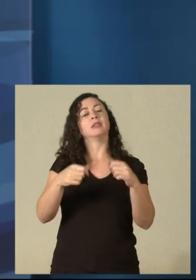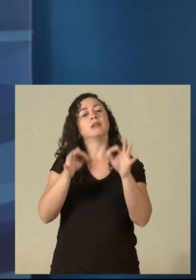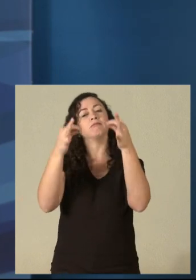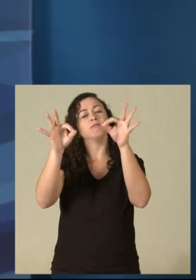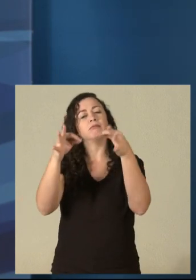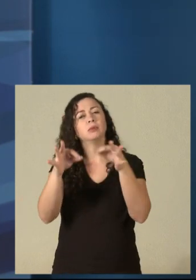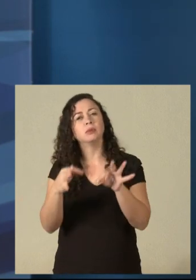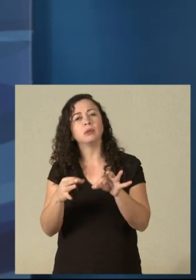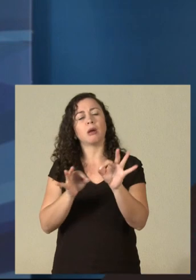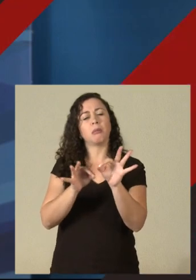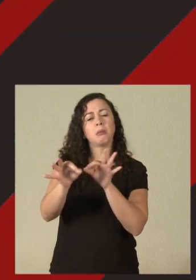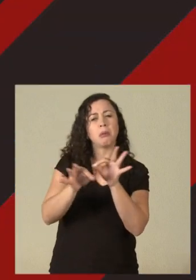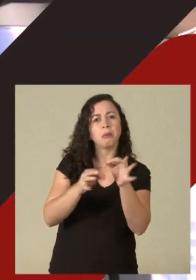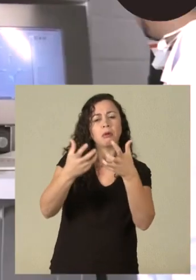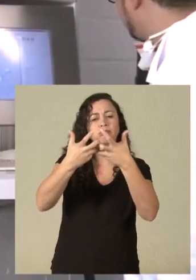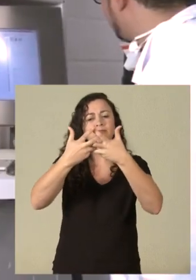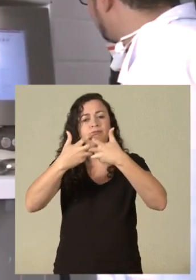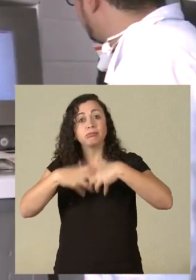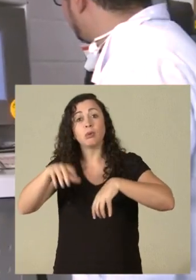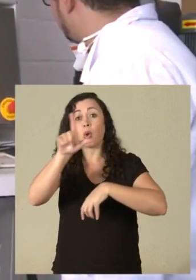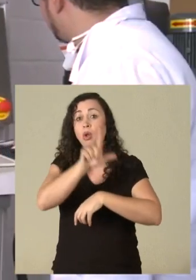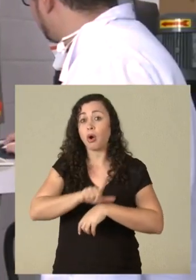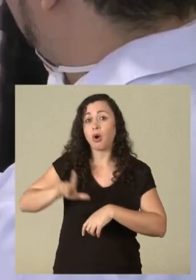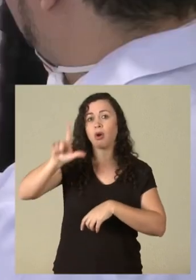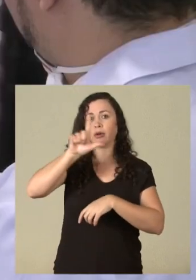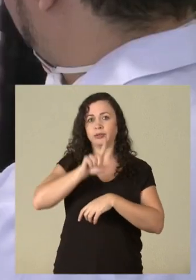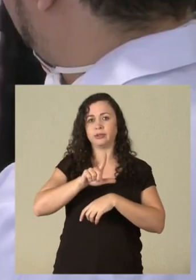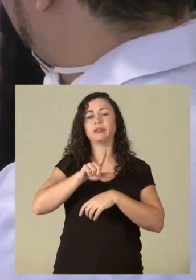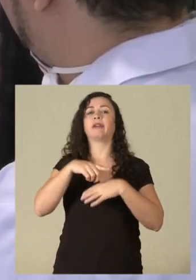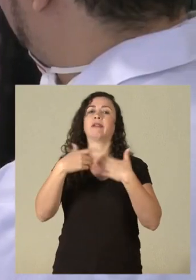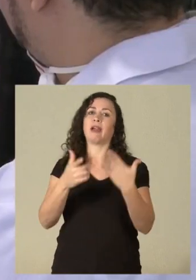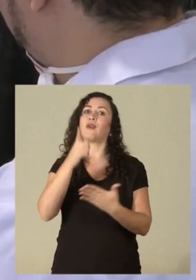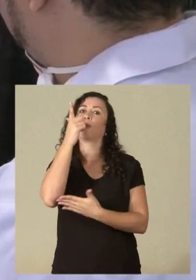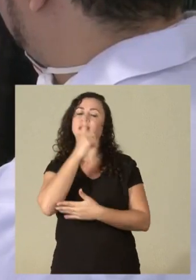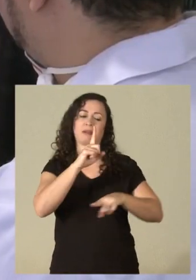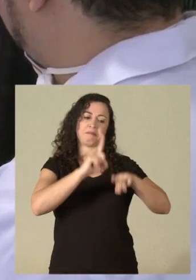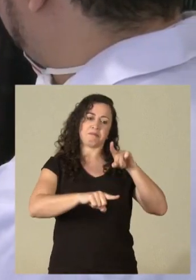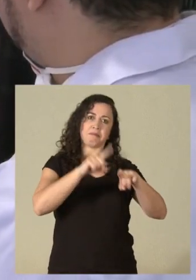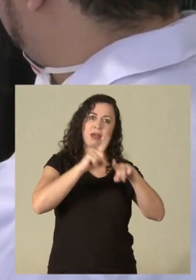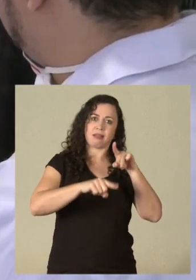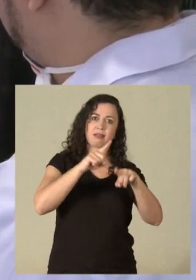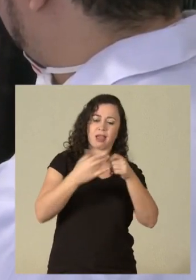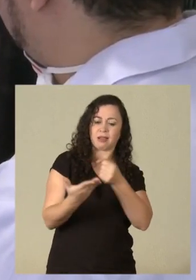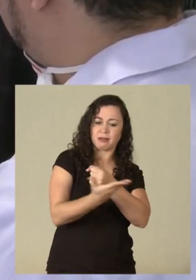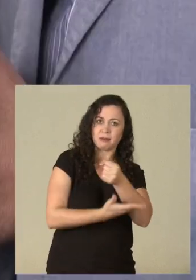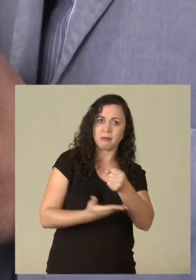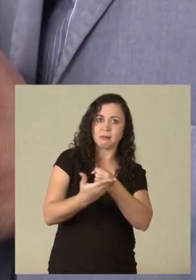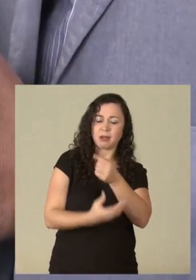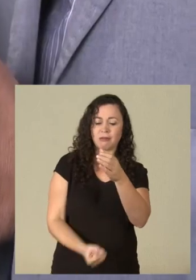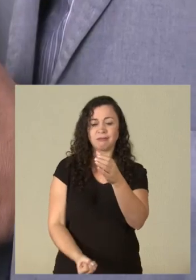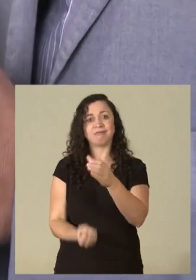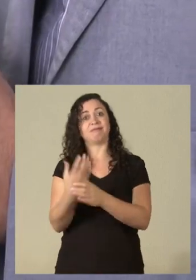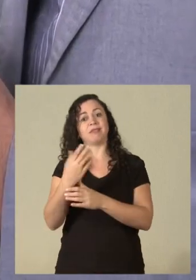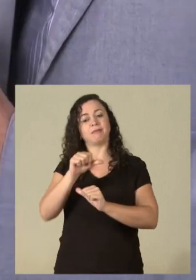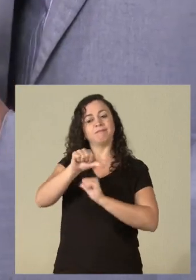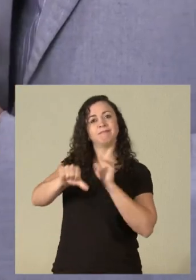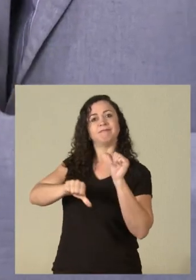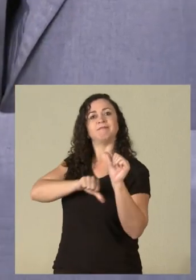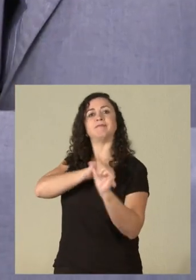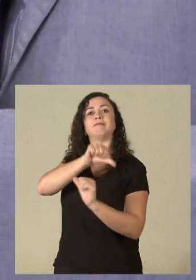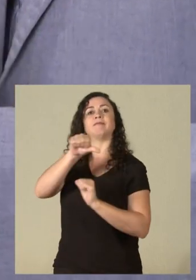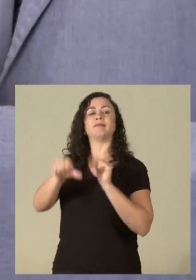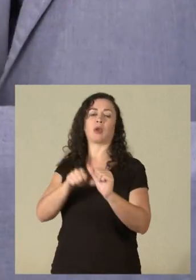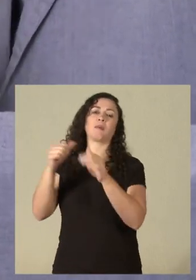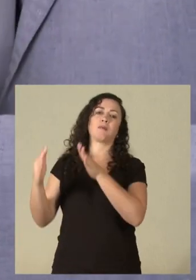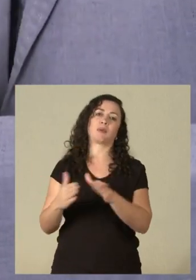estruturados de uma forma lógica para que aconteça que entre matéria-prima e saia produtos com